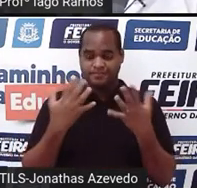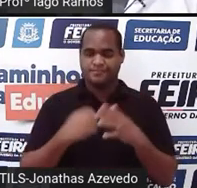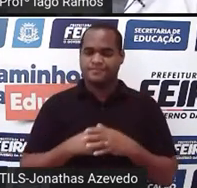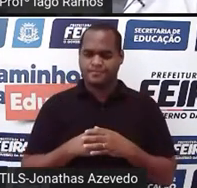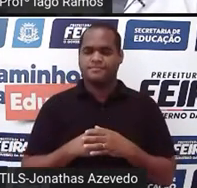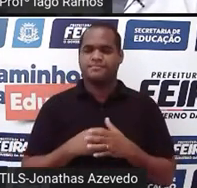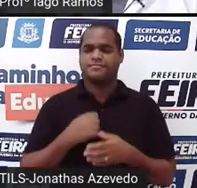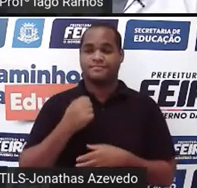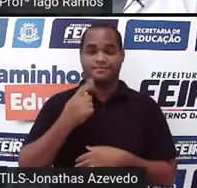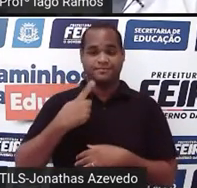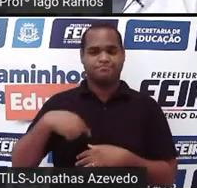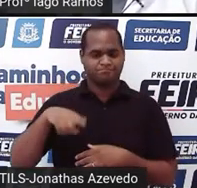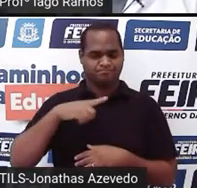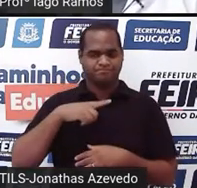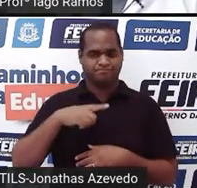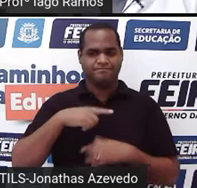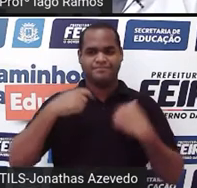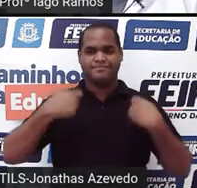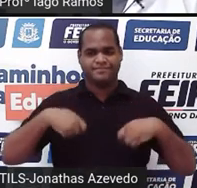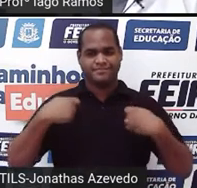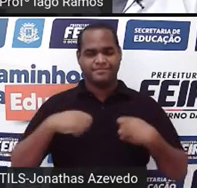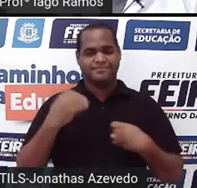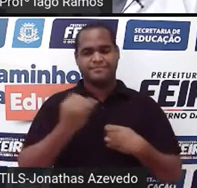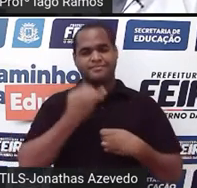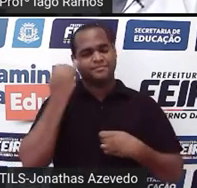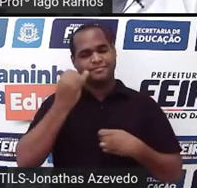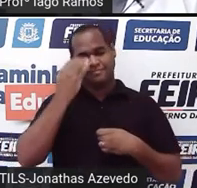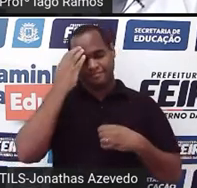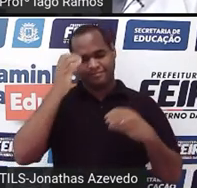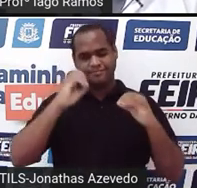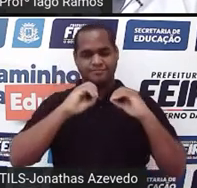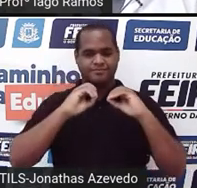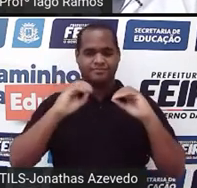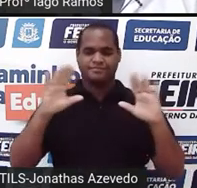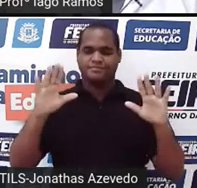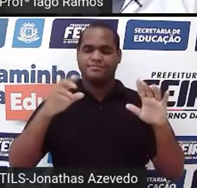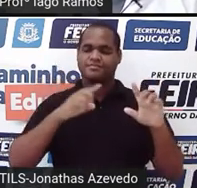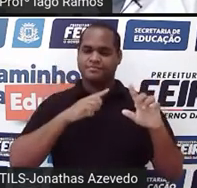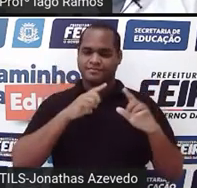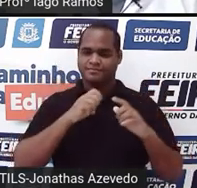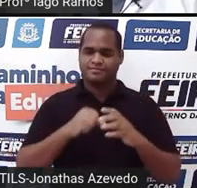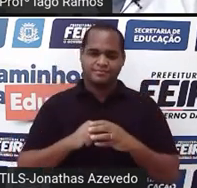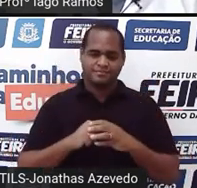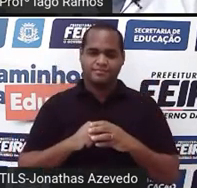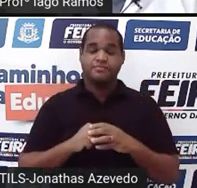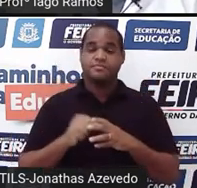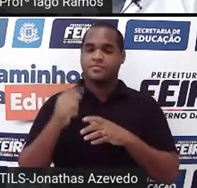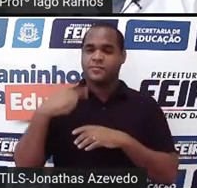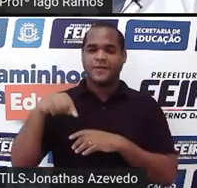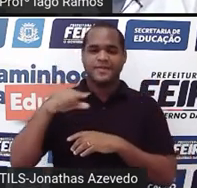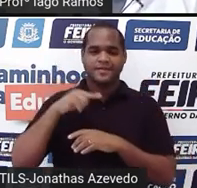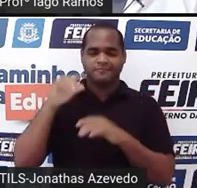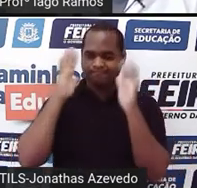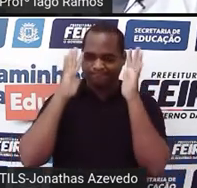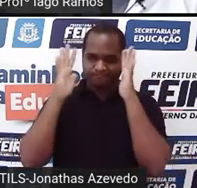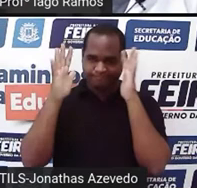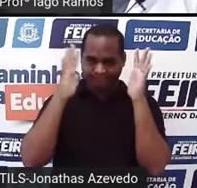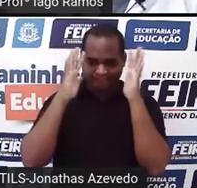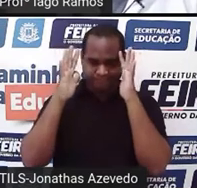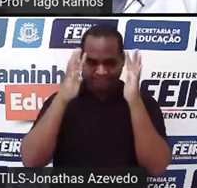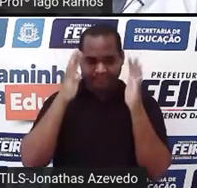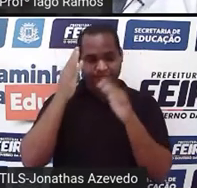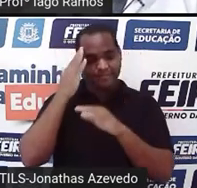a gente precisa entender esses detalhes. Né? Então, a gente vai entender esses detalhes a